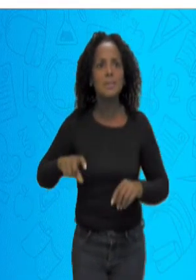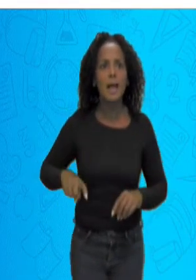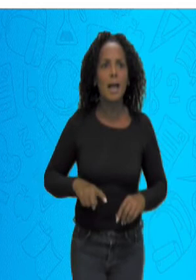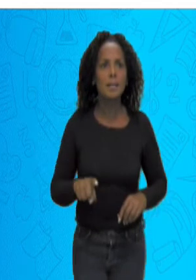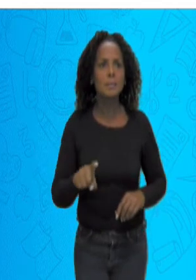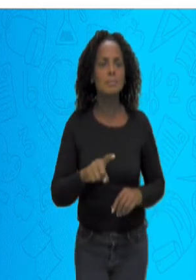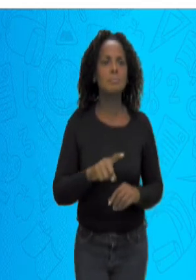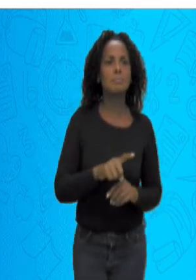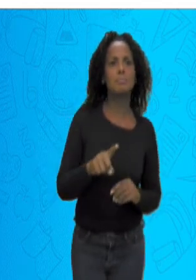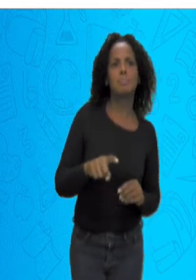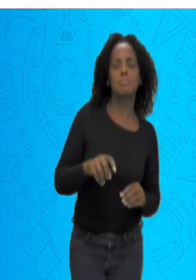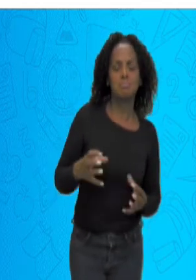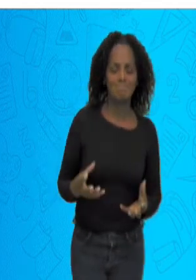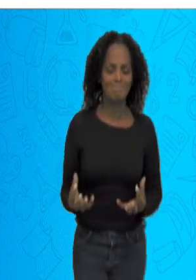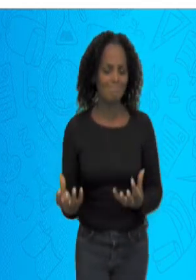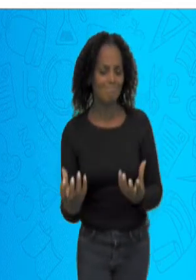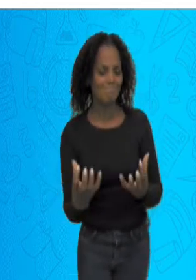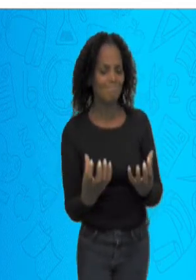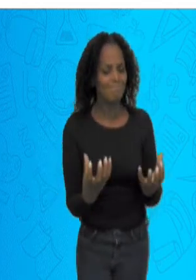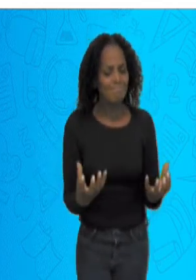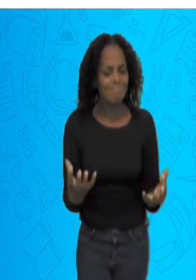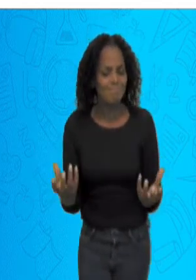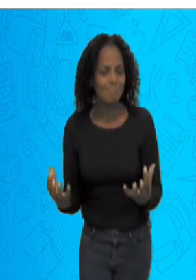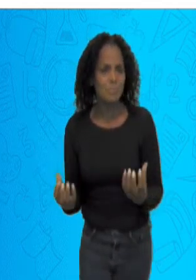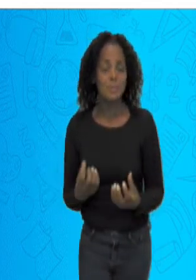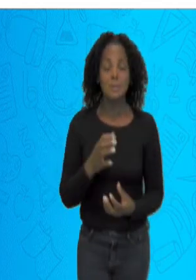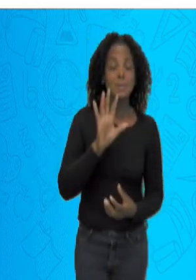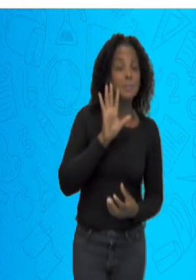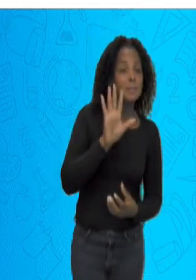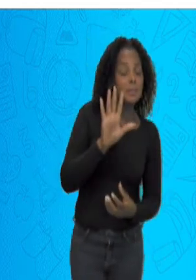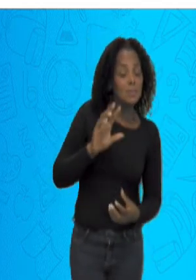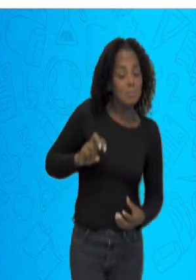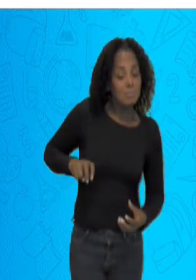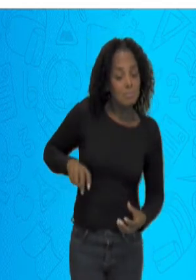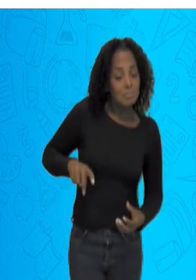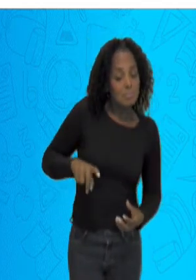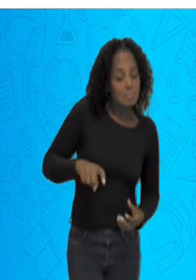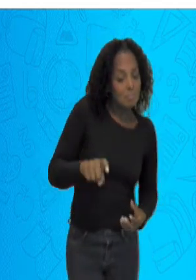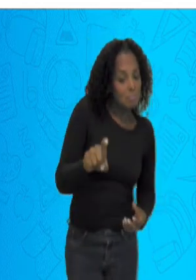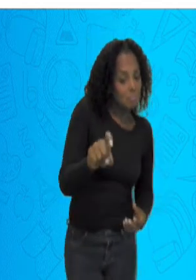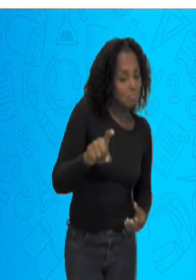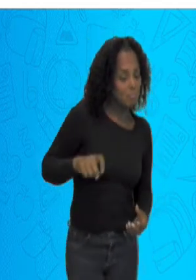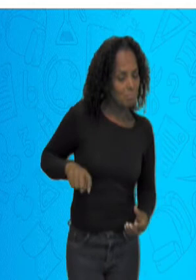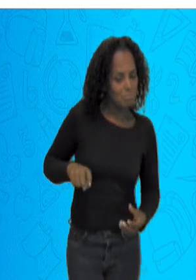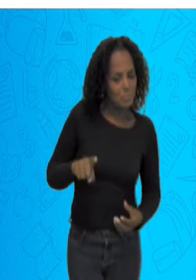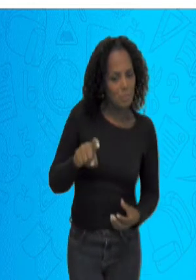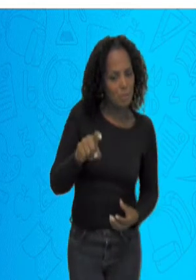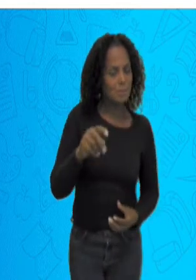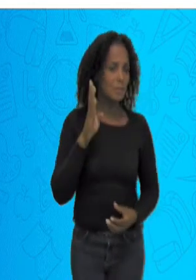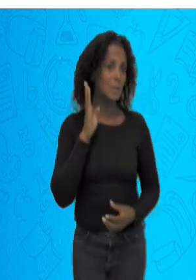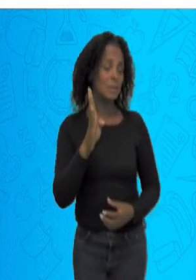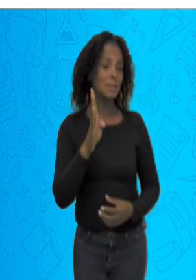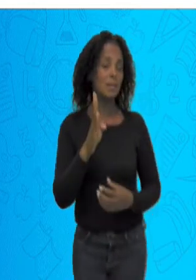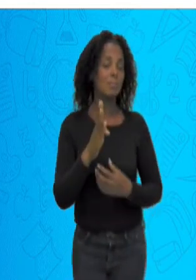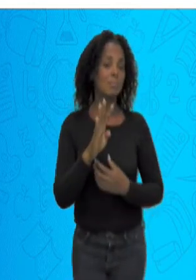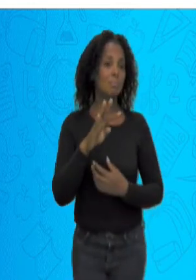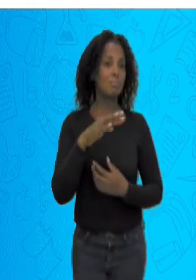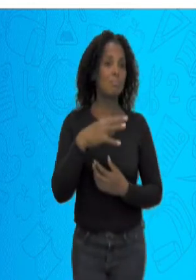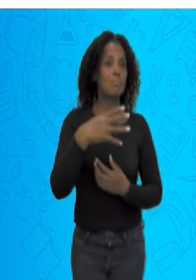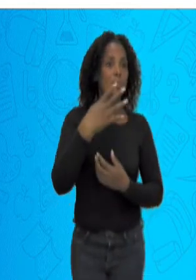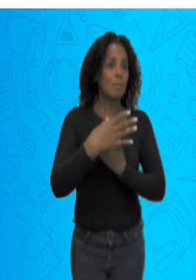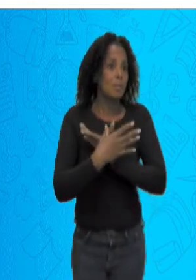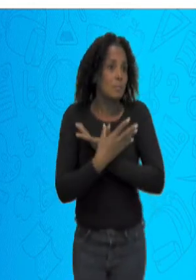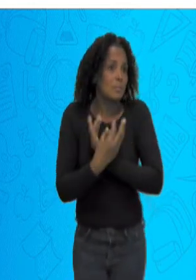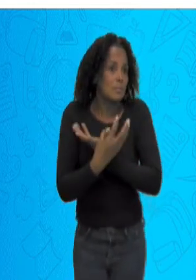e se arrastam pela grama. Tá vendo? Cinco minhocas. Seguem em direção às quatro joaninhas. Vocês